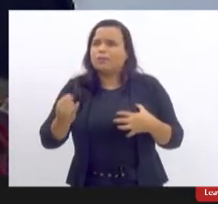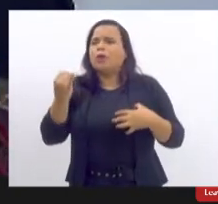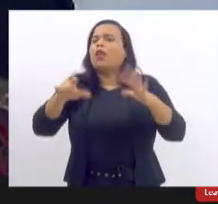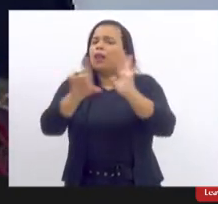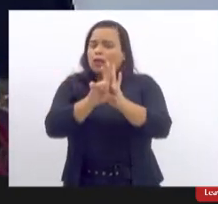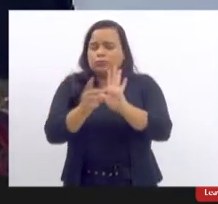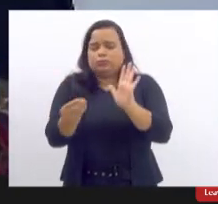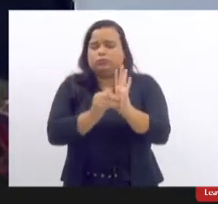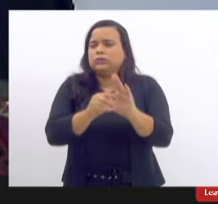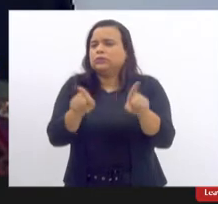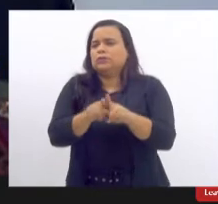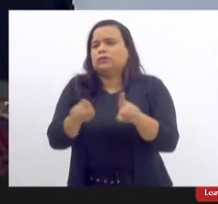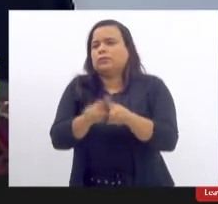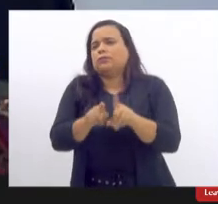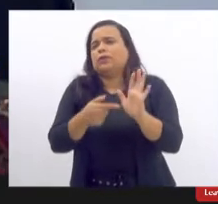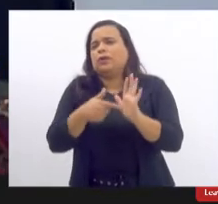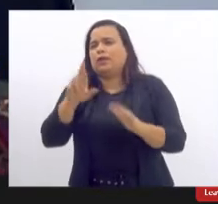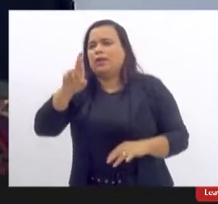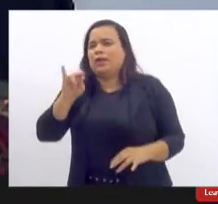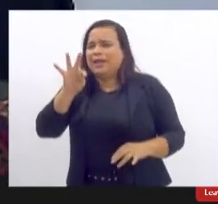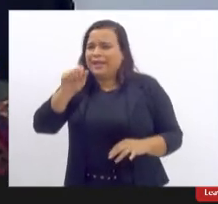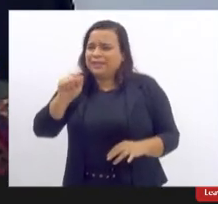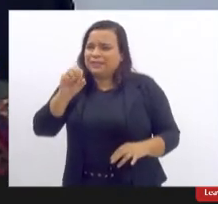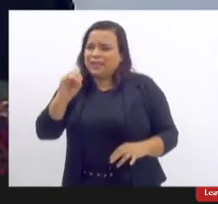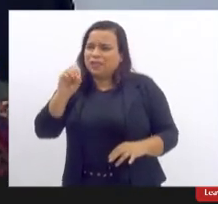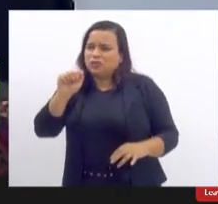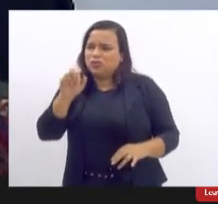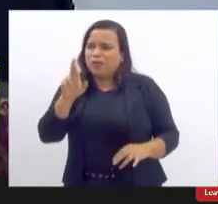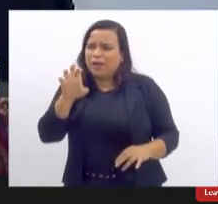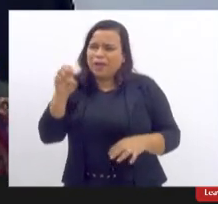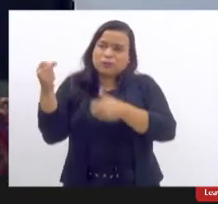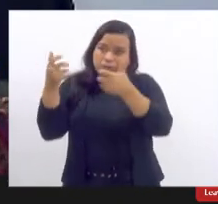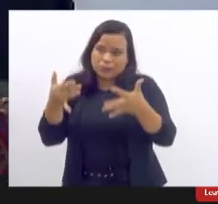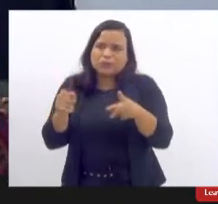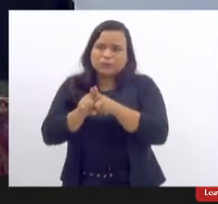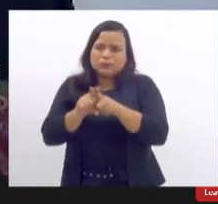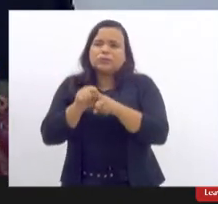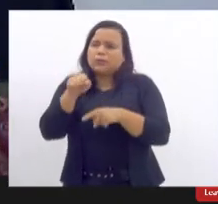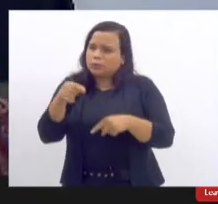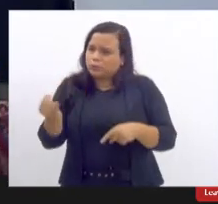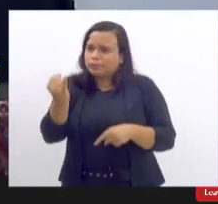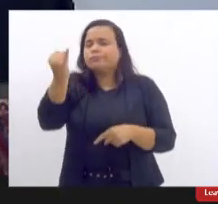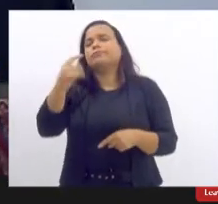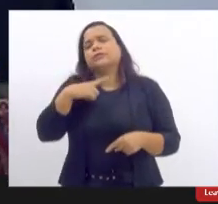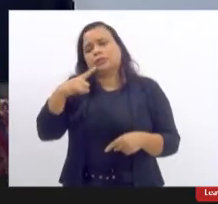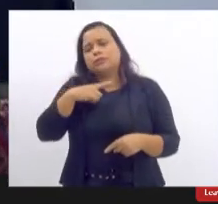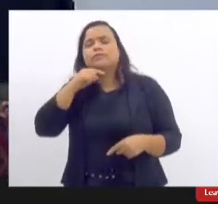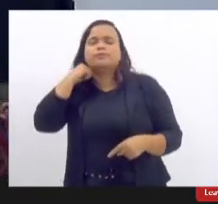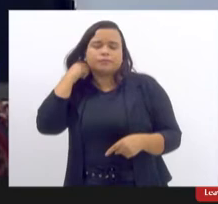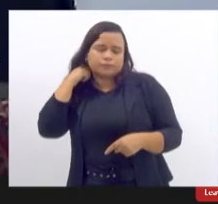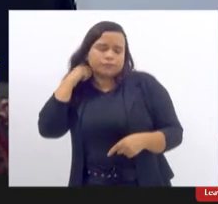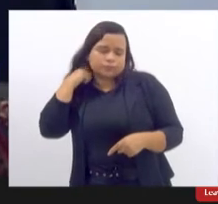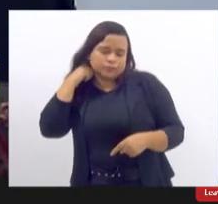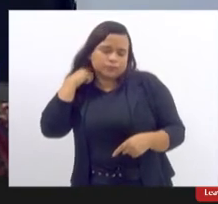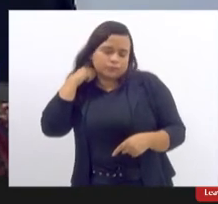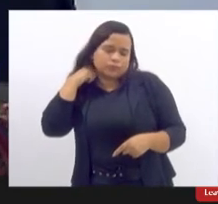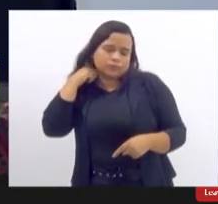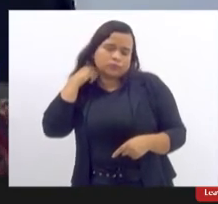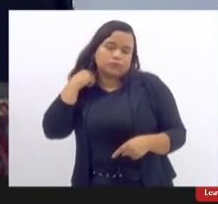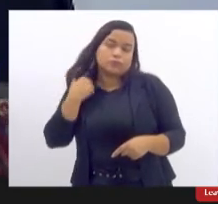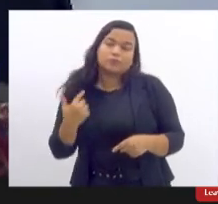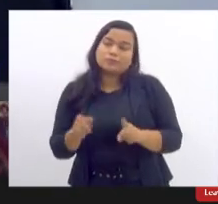acentuada até a própria Rita Soares considerou esse ponto um ponto tão importante até quanto o ressarcimento